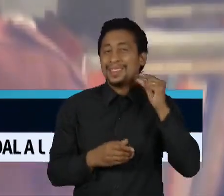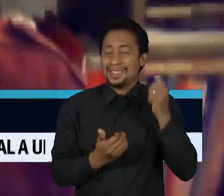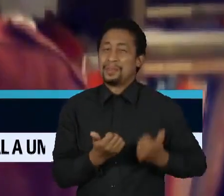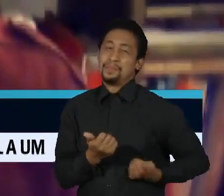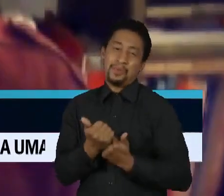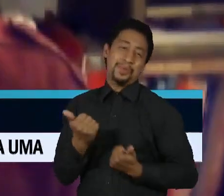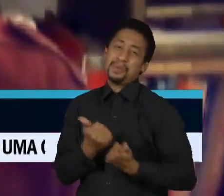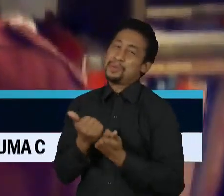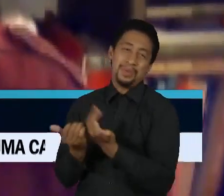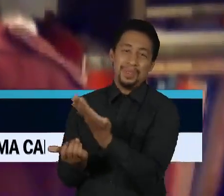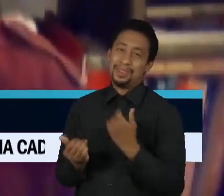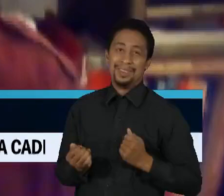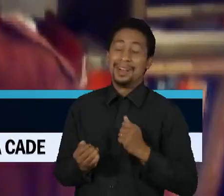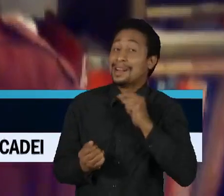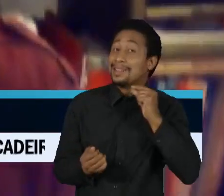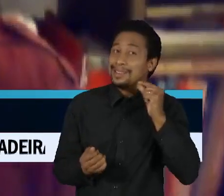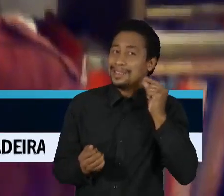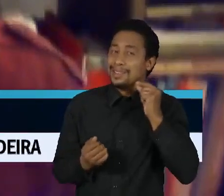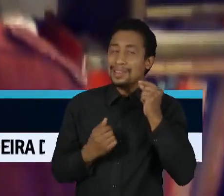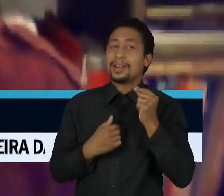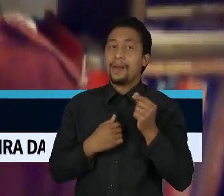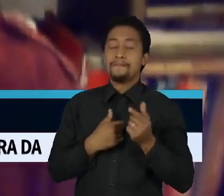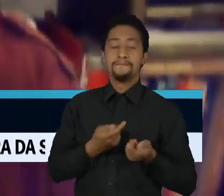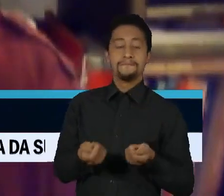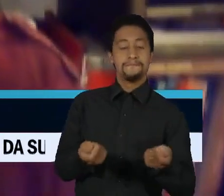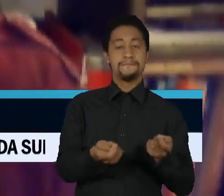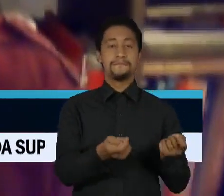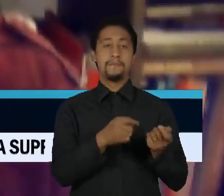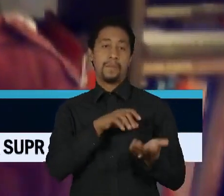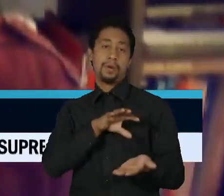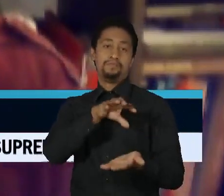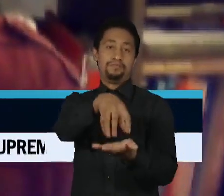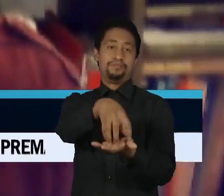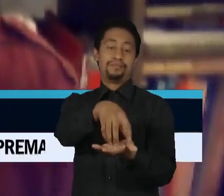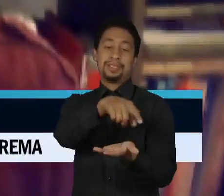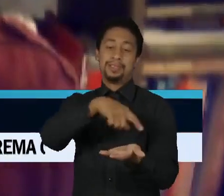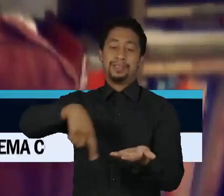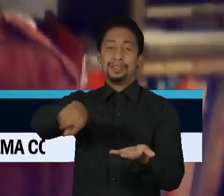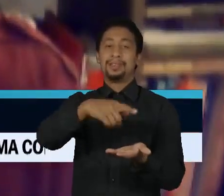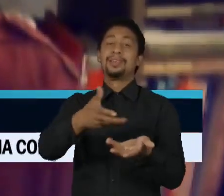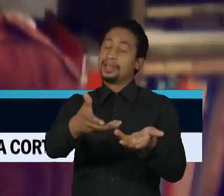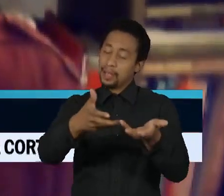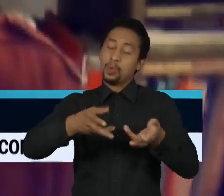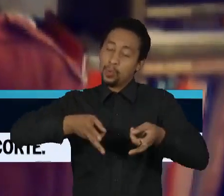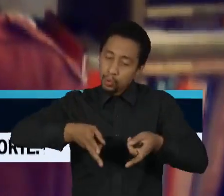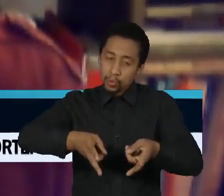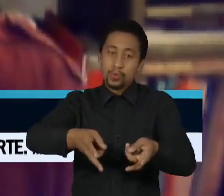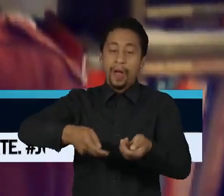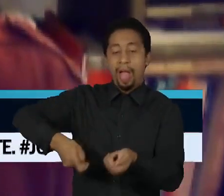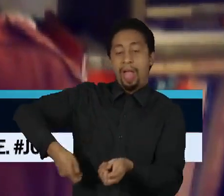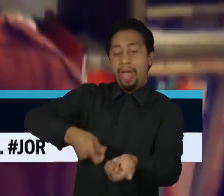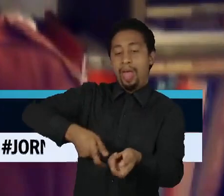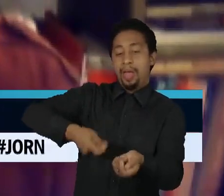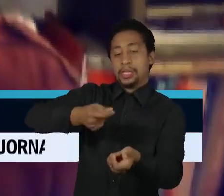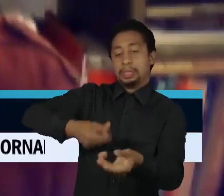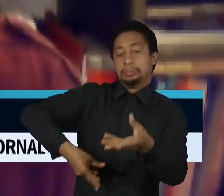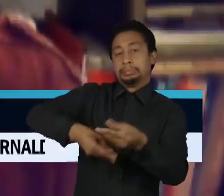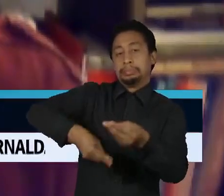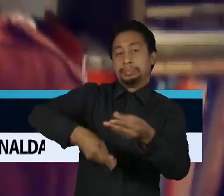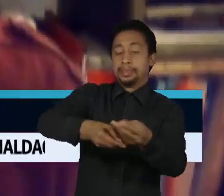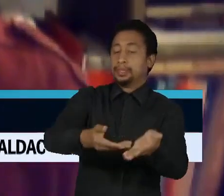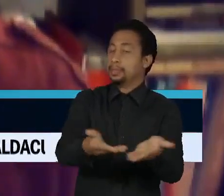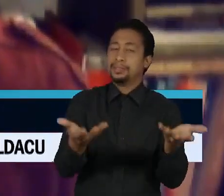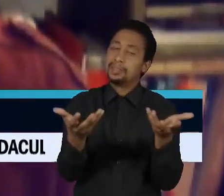centrão. O fato é que o que importa é manter essa máquina do centrão funcionando. E é isso que o Lula está se deparando e dificilmente